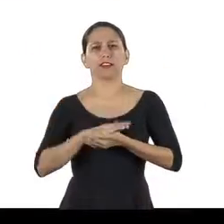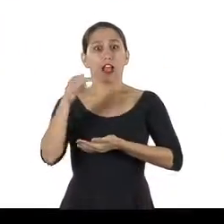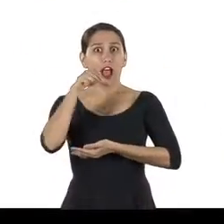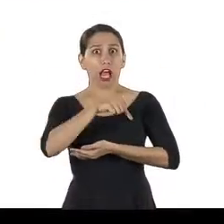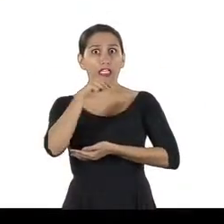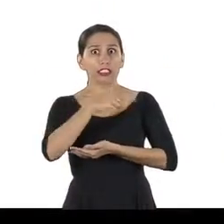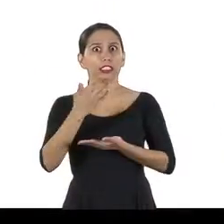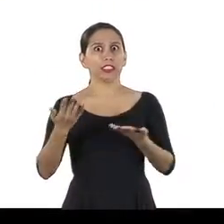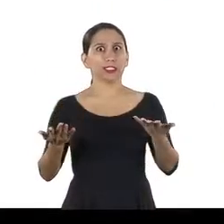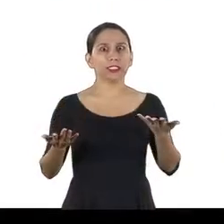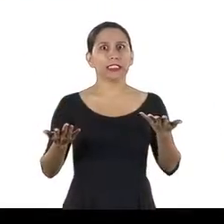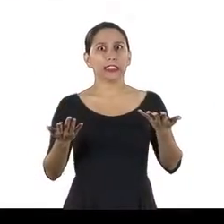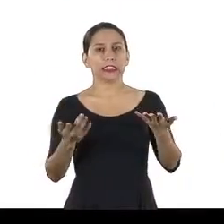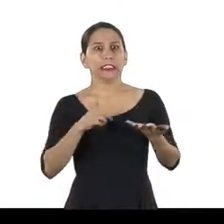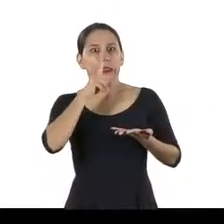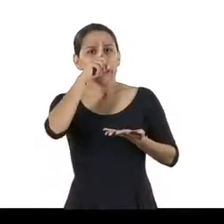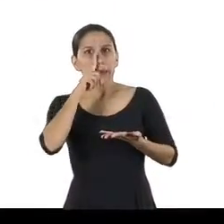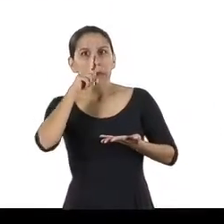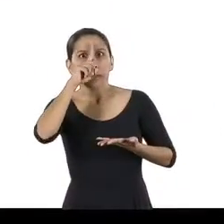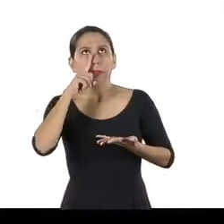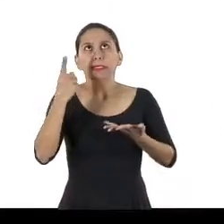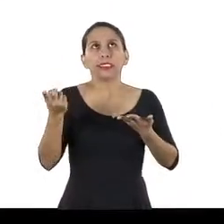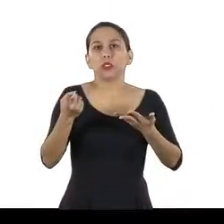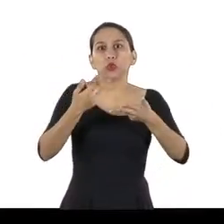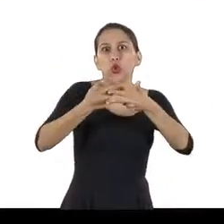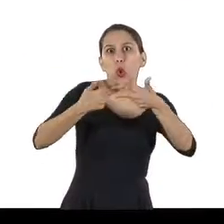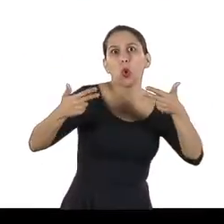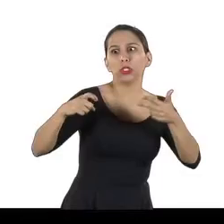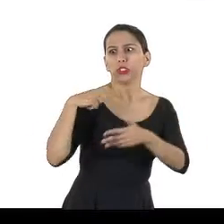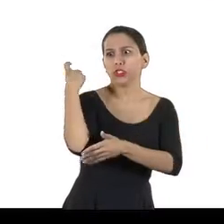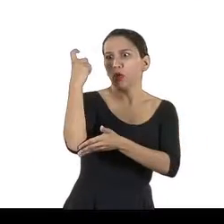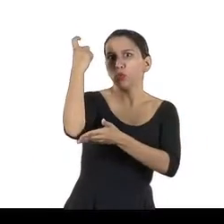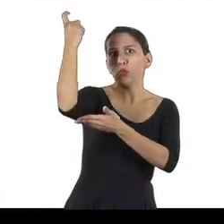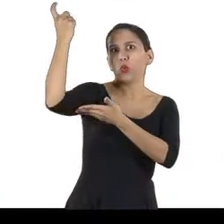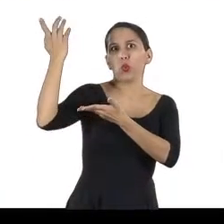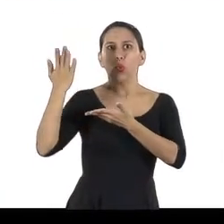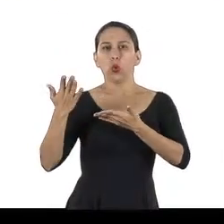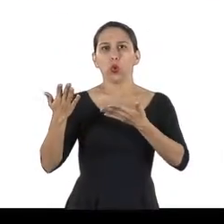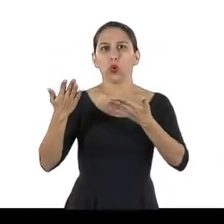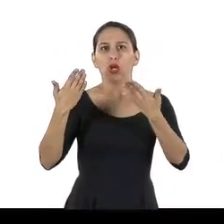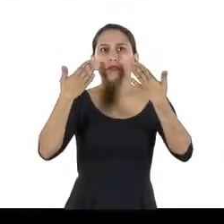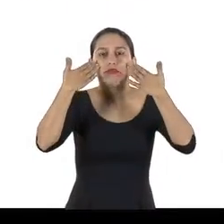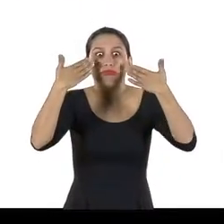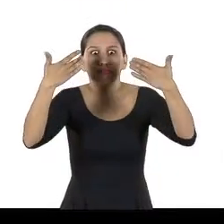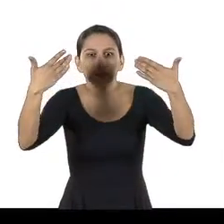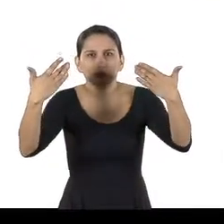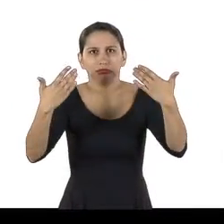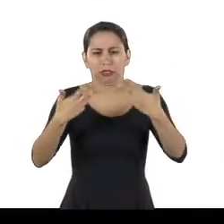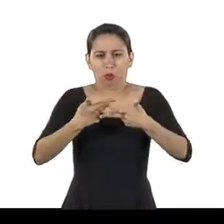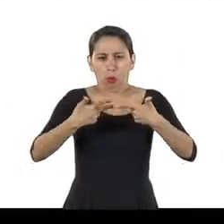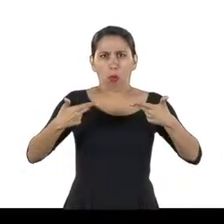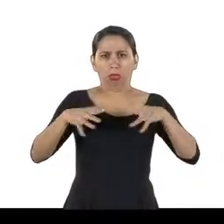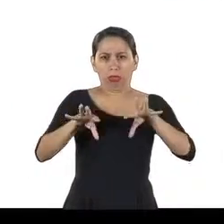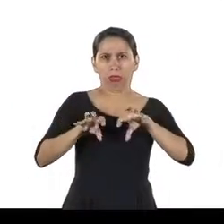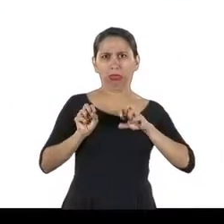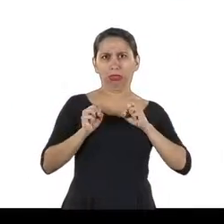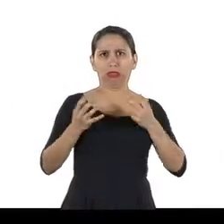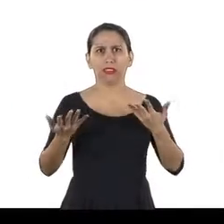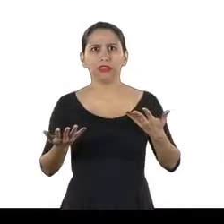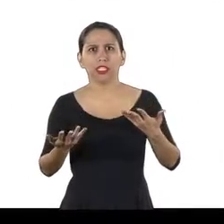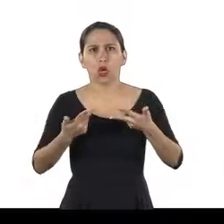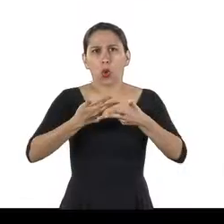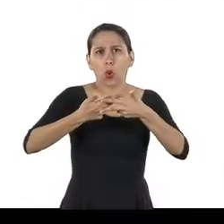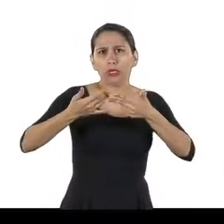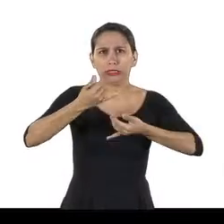Aqui, o grau de risco da mineradora é avaliado, como trabalhos em altura, exposição a produtos químicos e poeira.